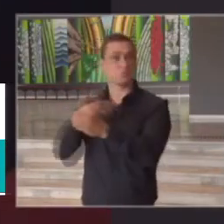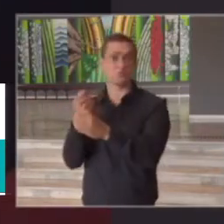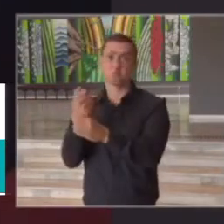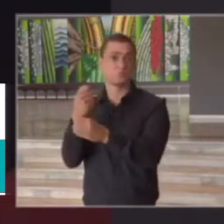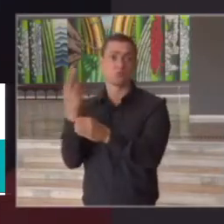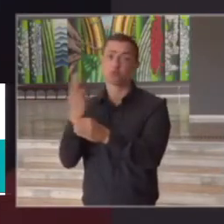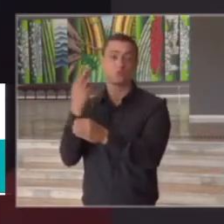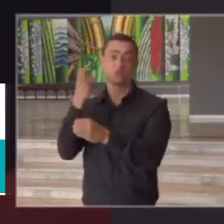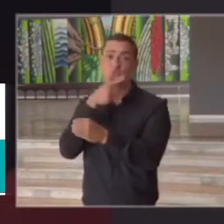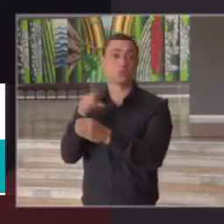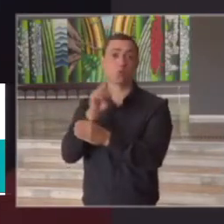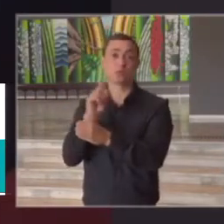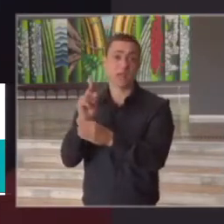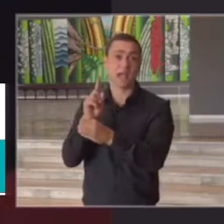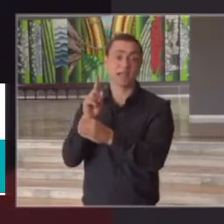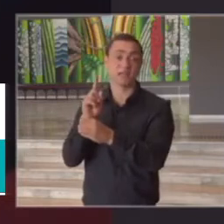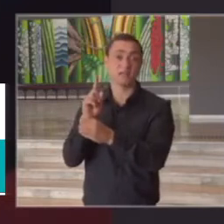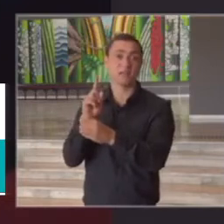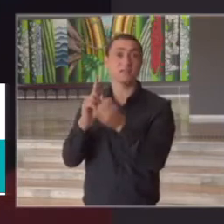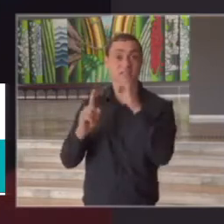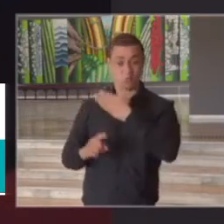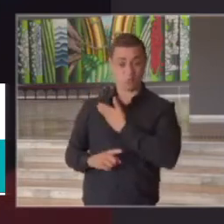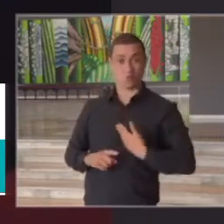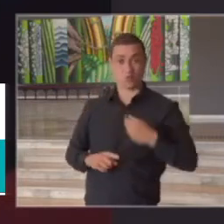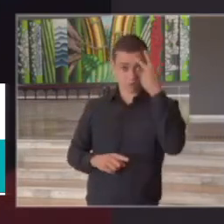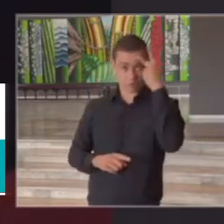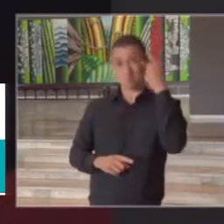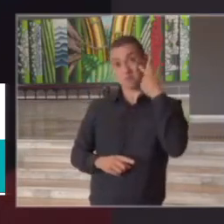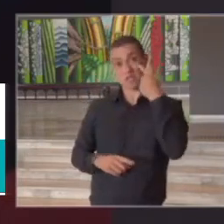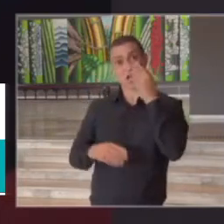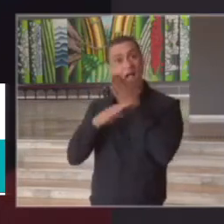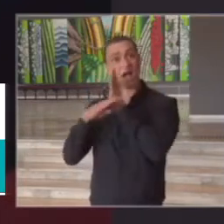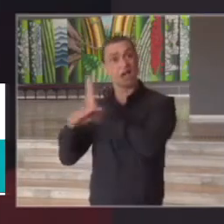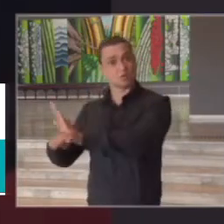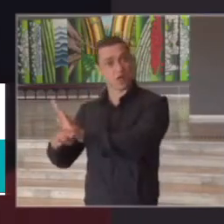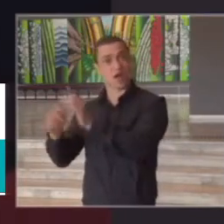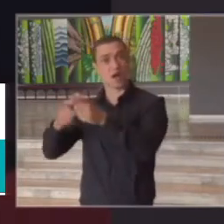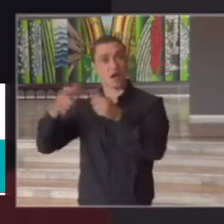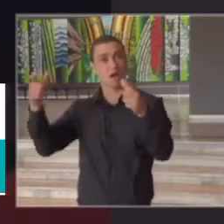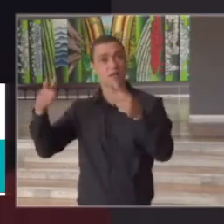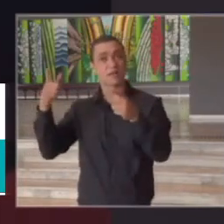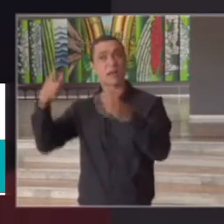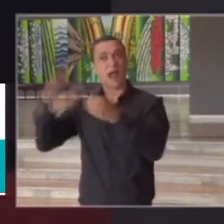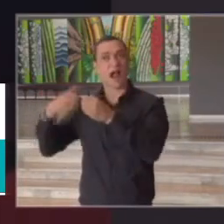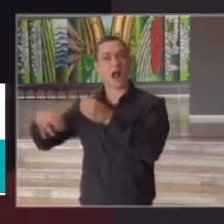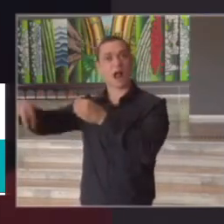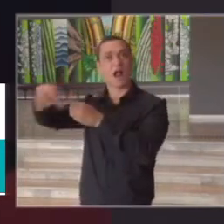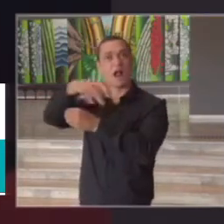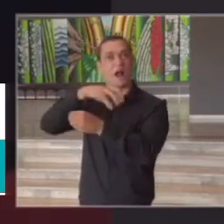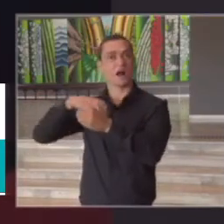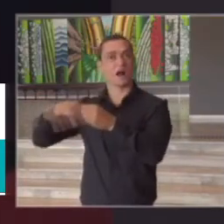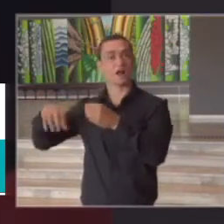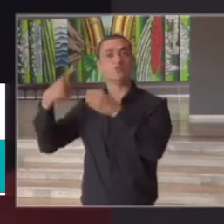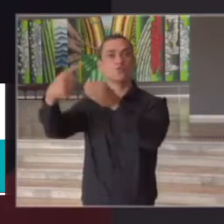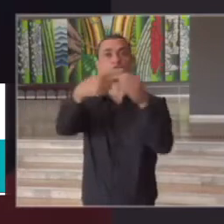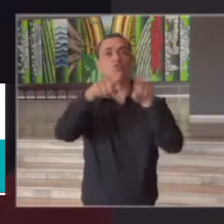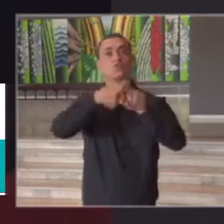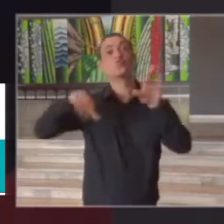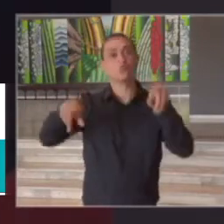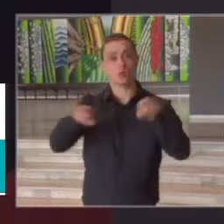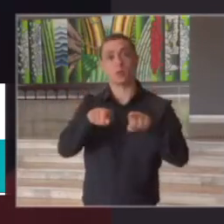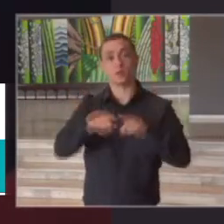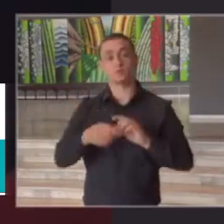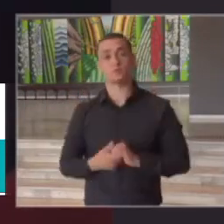capacidade de testagem se o governo também pretende fazer uma ampliação da testagem nas cidades do interior e do litoral